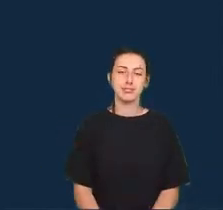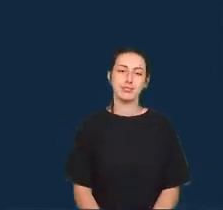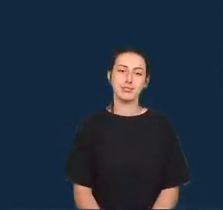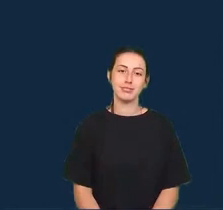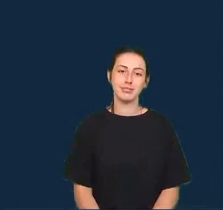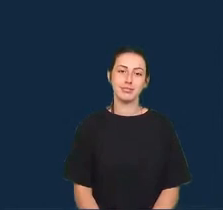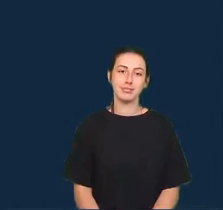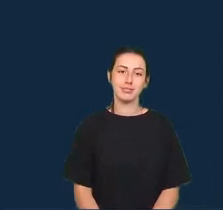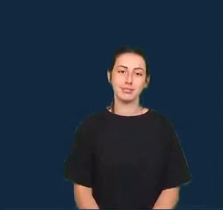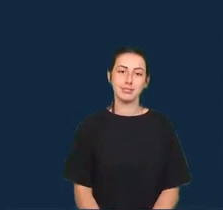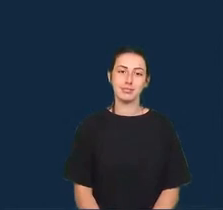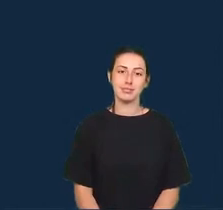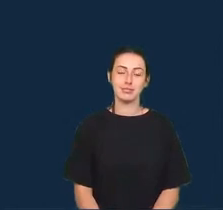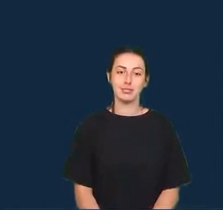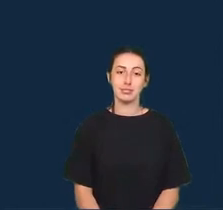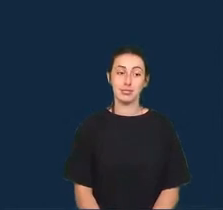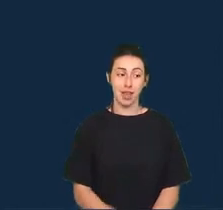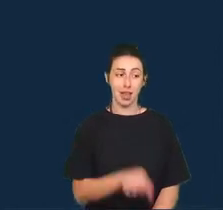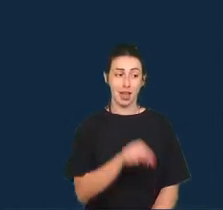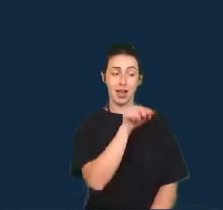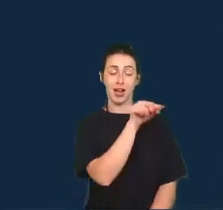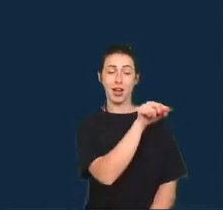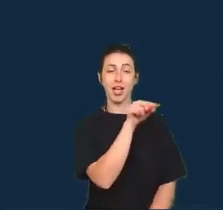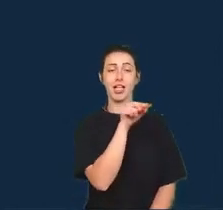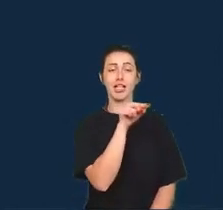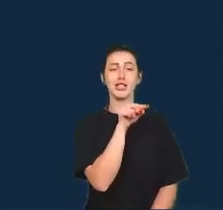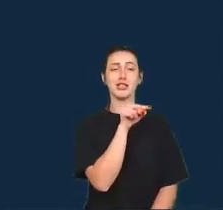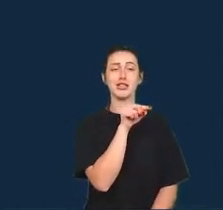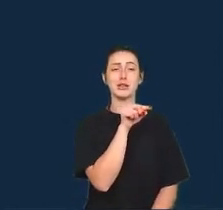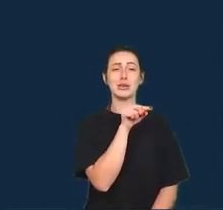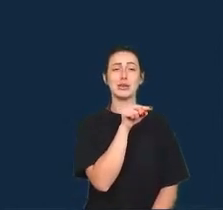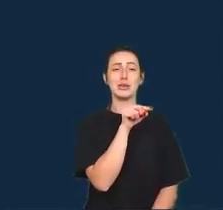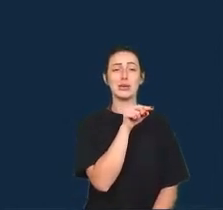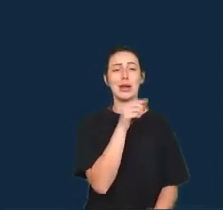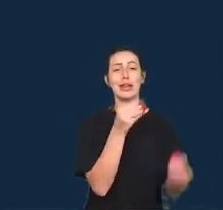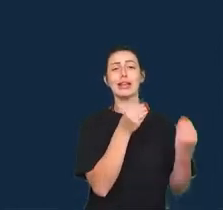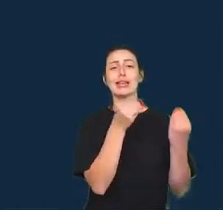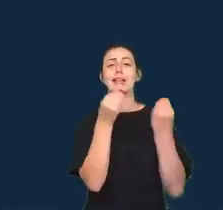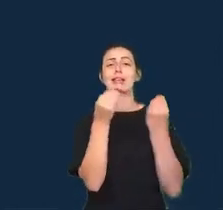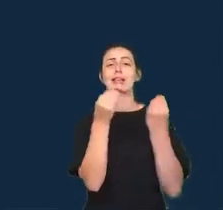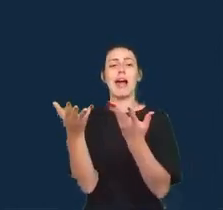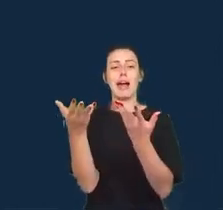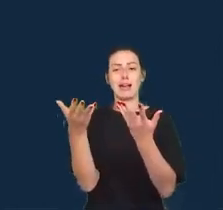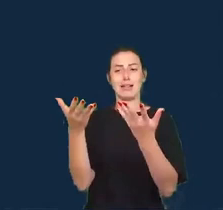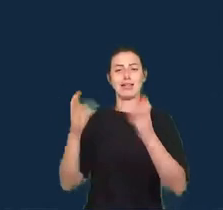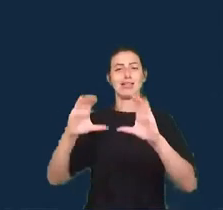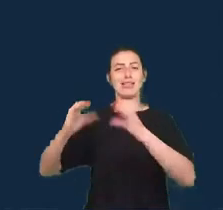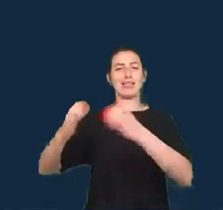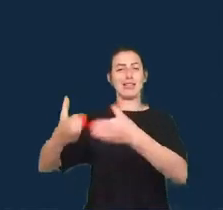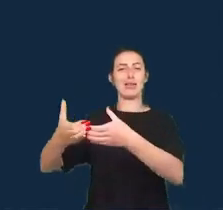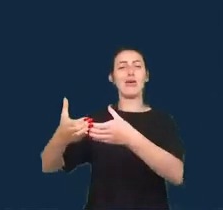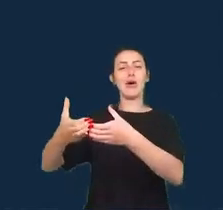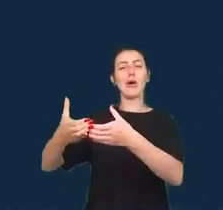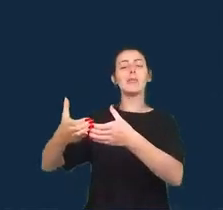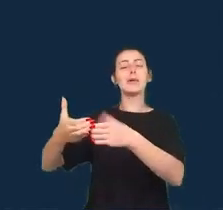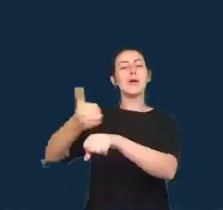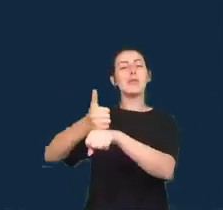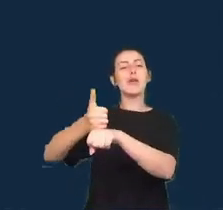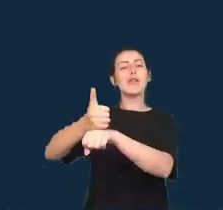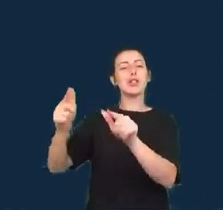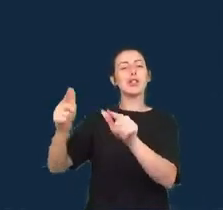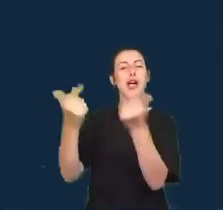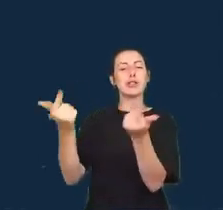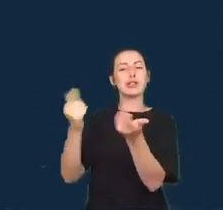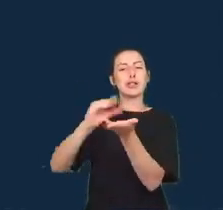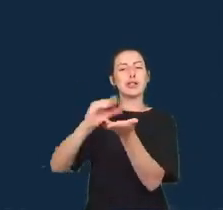o que que isso faz com que os jornalistas de dados que trabalham com povos indígenas? Bom, nesse